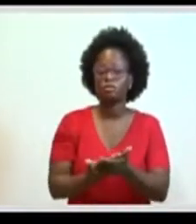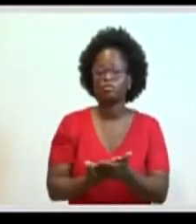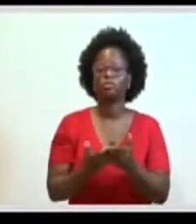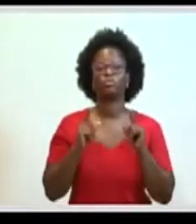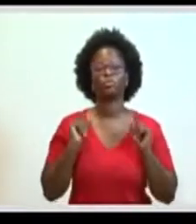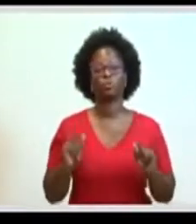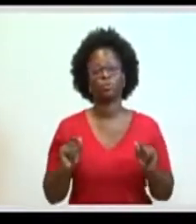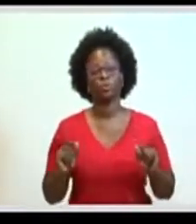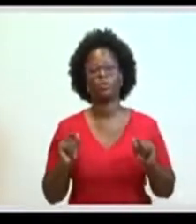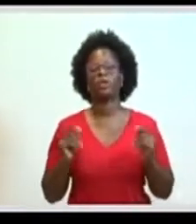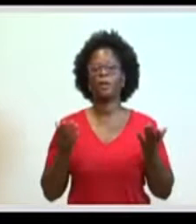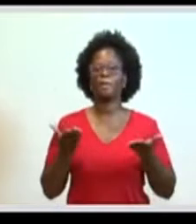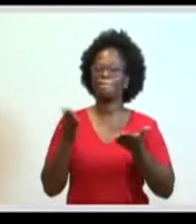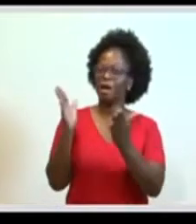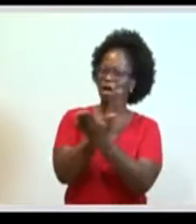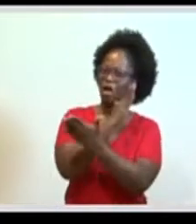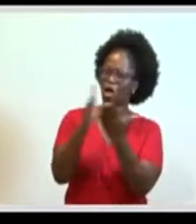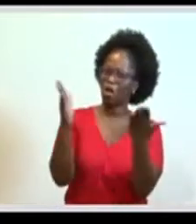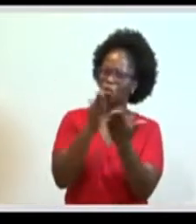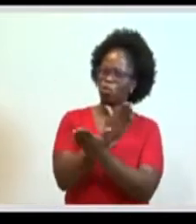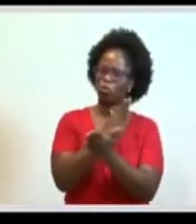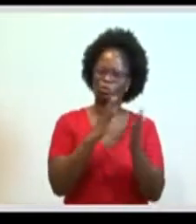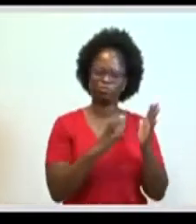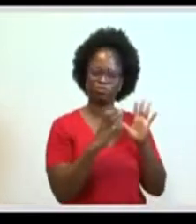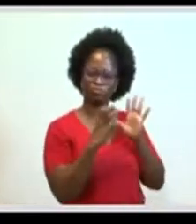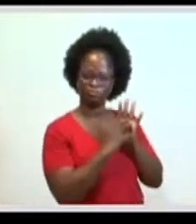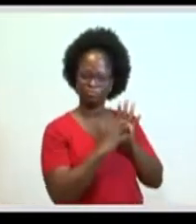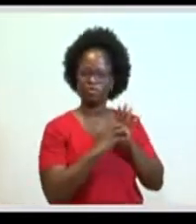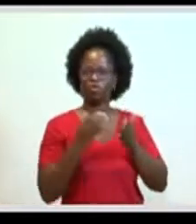que alguns servidores,